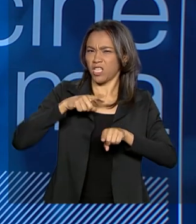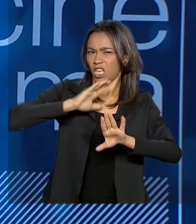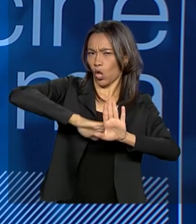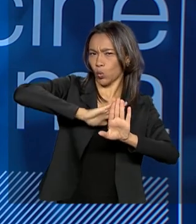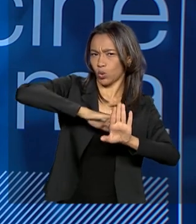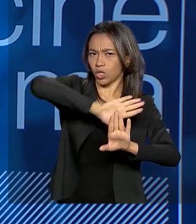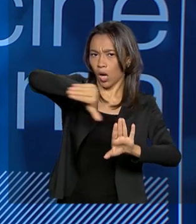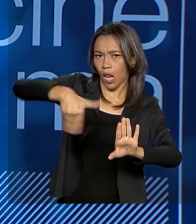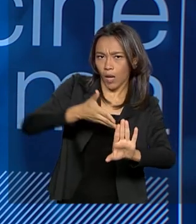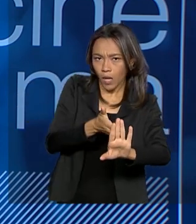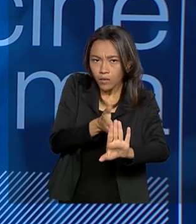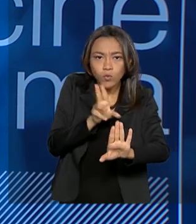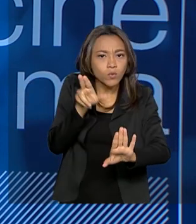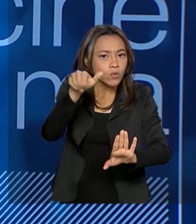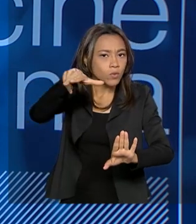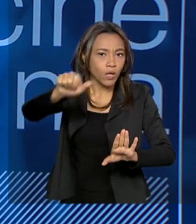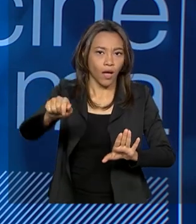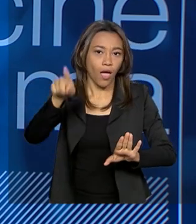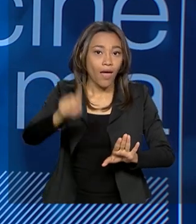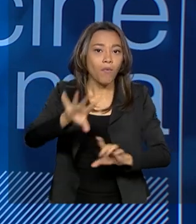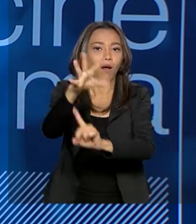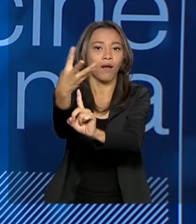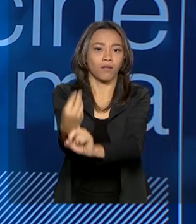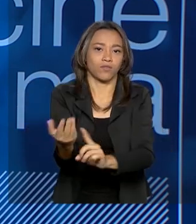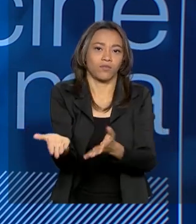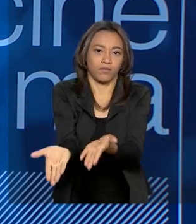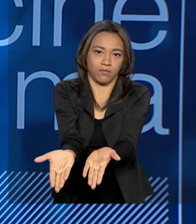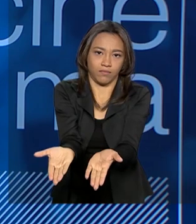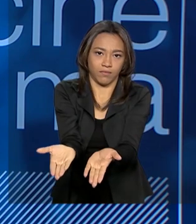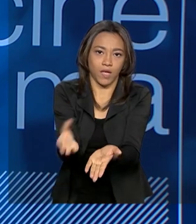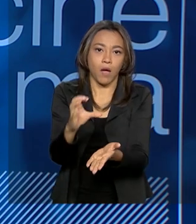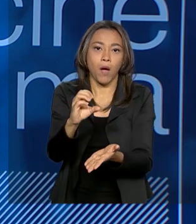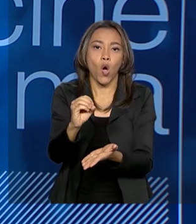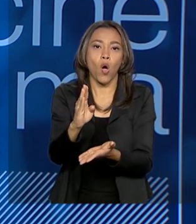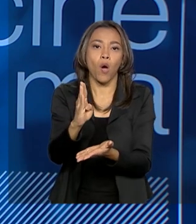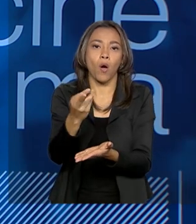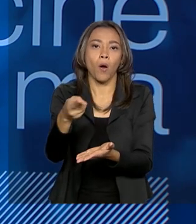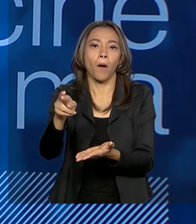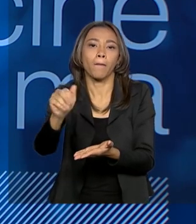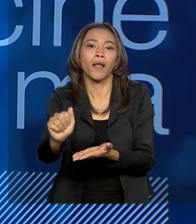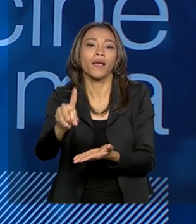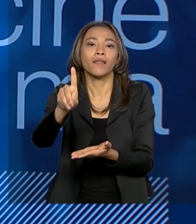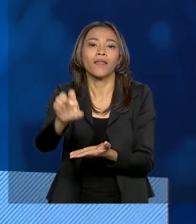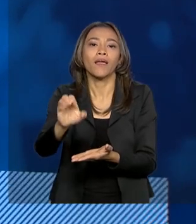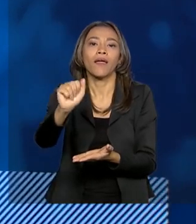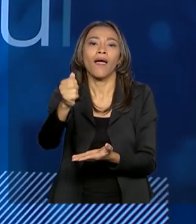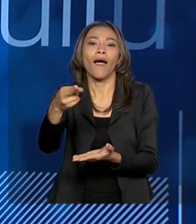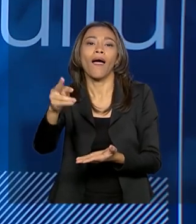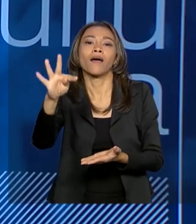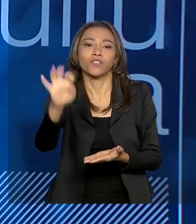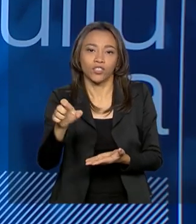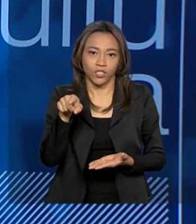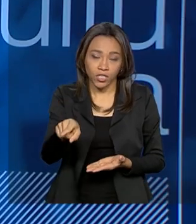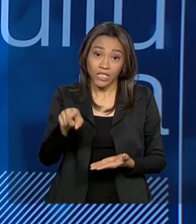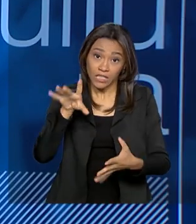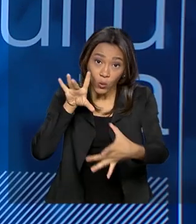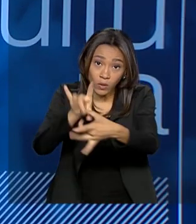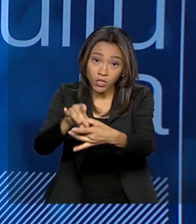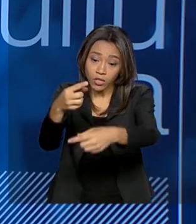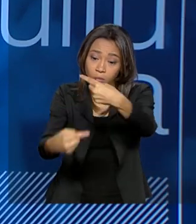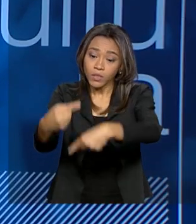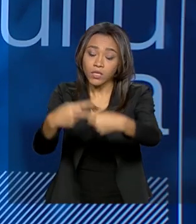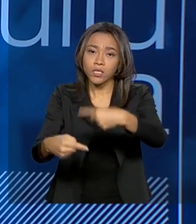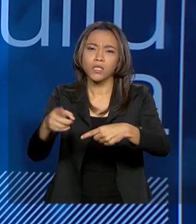Jamais será, porque ela é uma obra de arte. Uma obra de arte, nesse campo da política, tem que apontar,